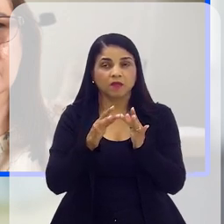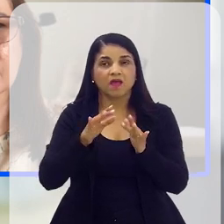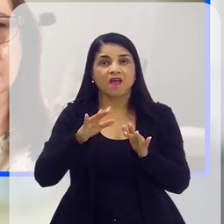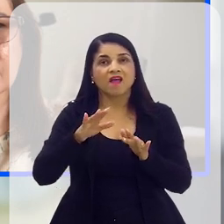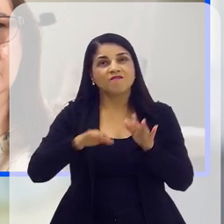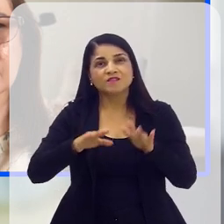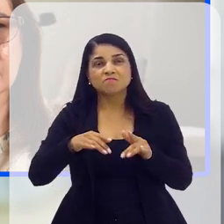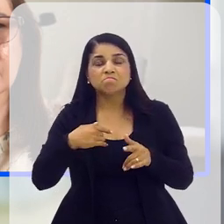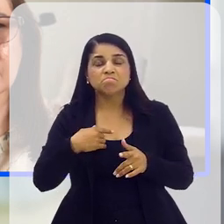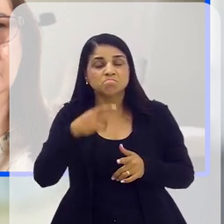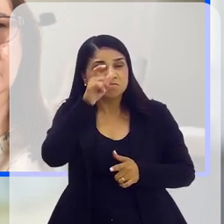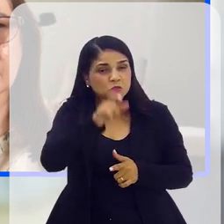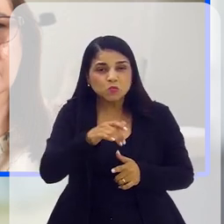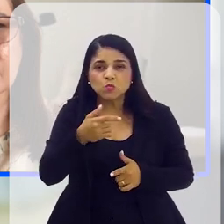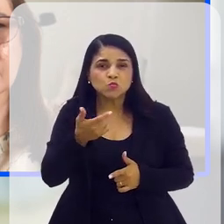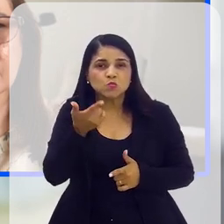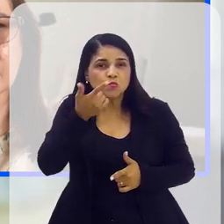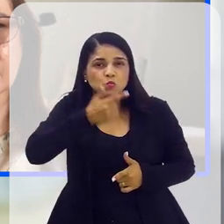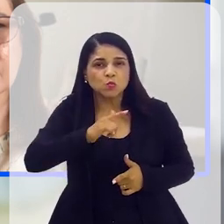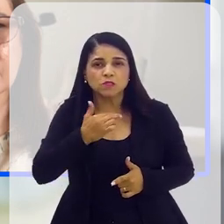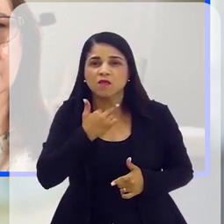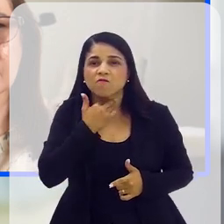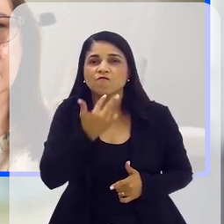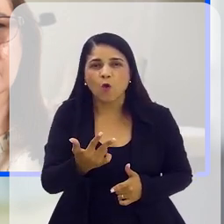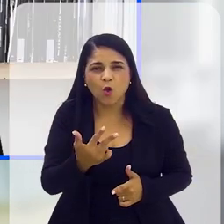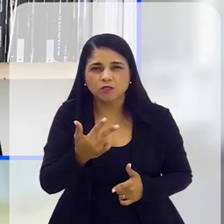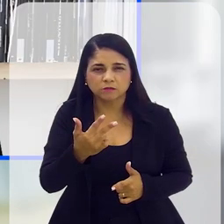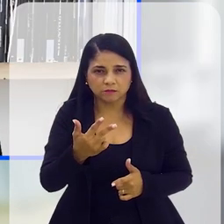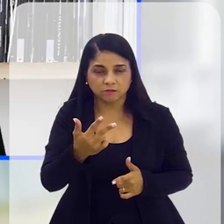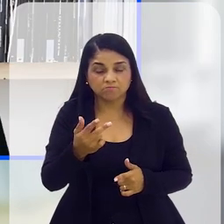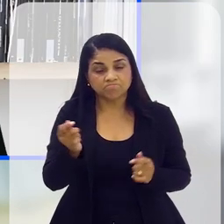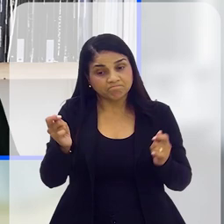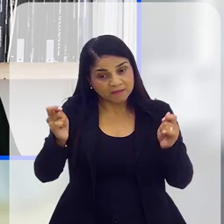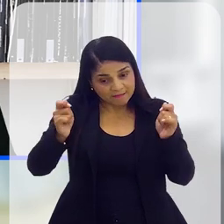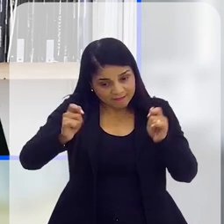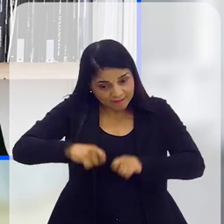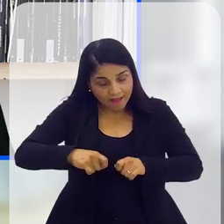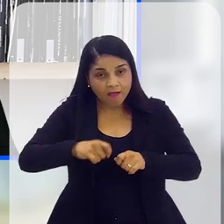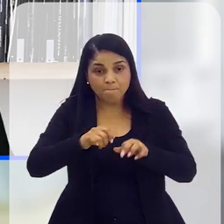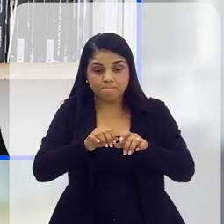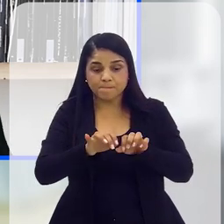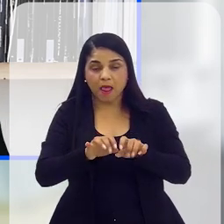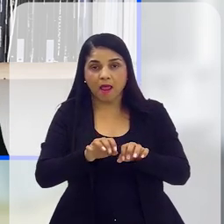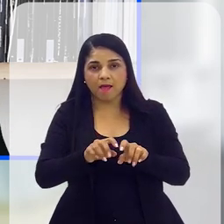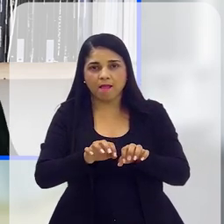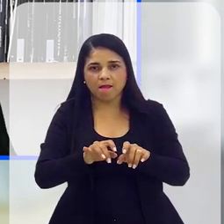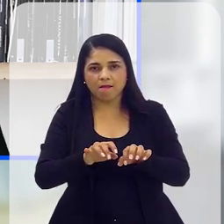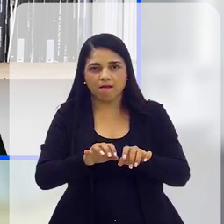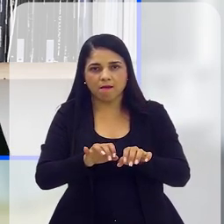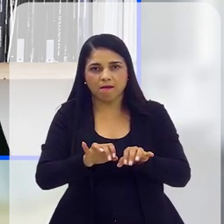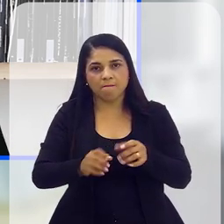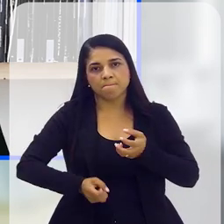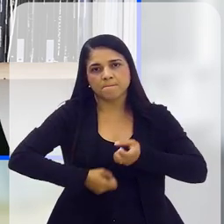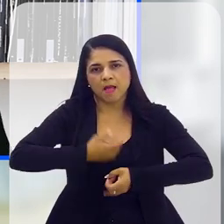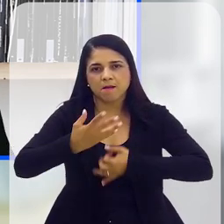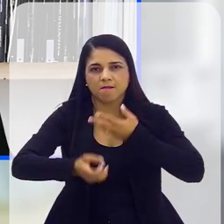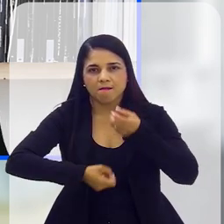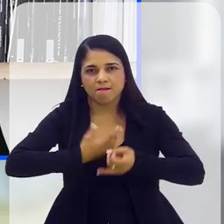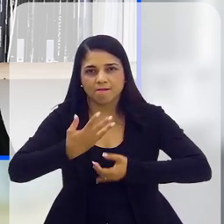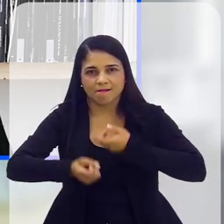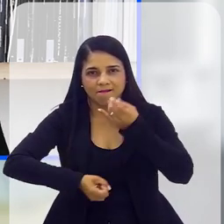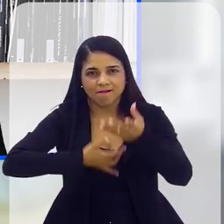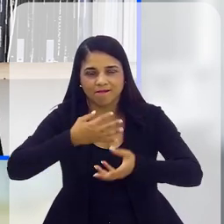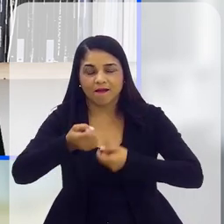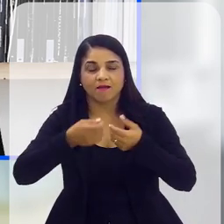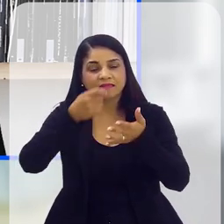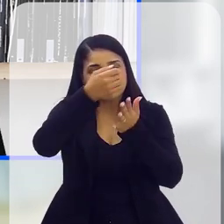querer falar, se expressar pela voz, mas ela consegue colocar para fora o que ela está sentindo, se expressar ao